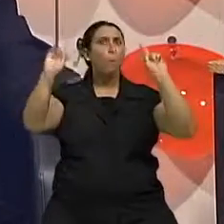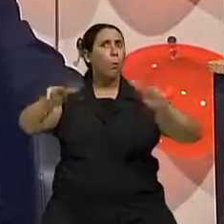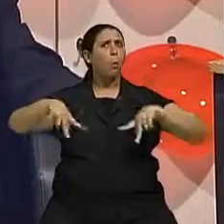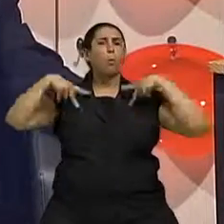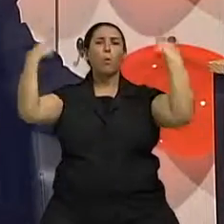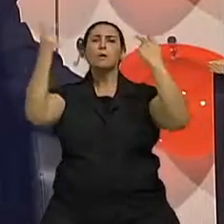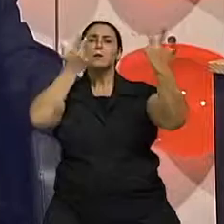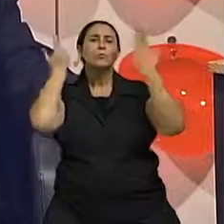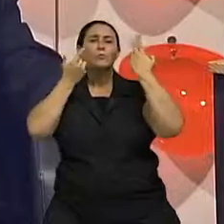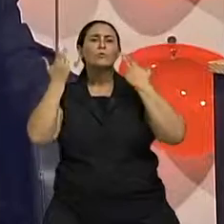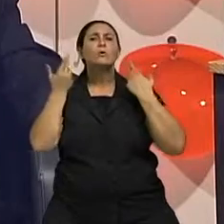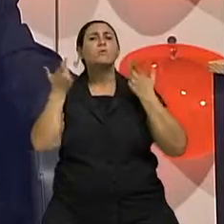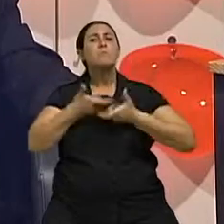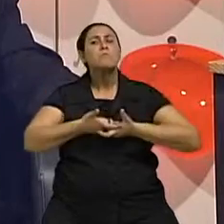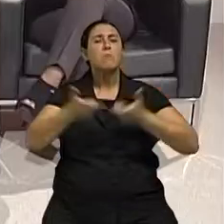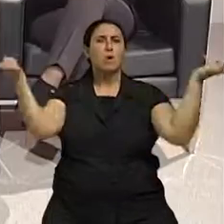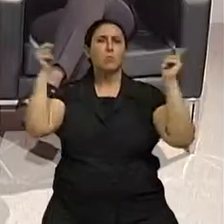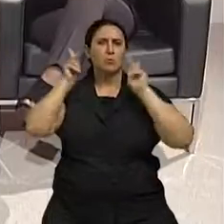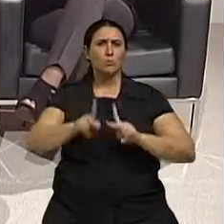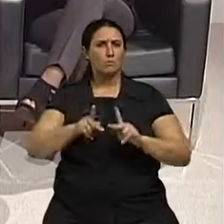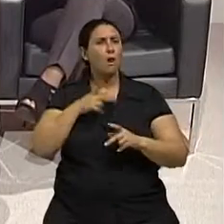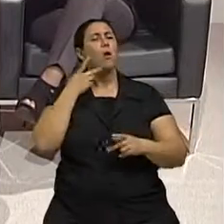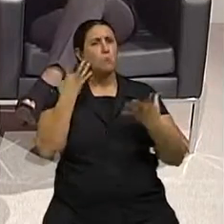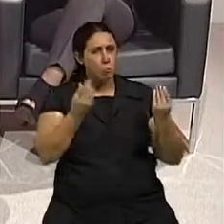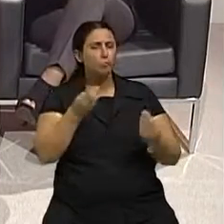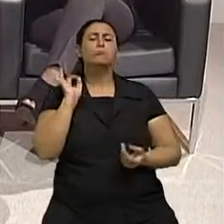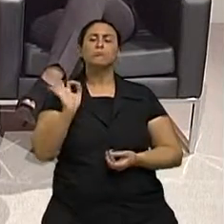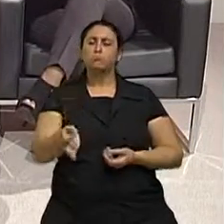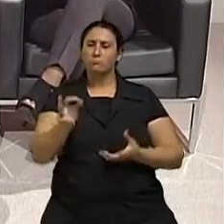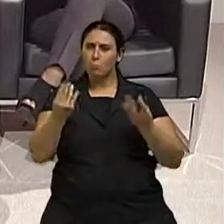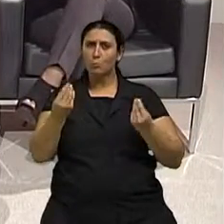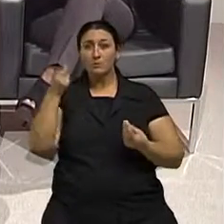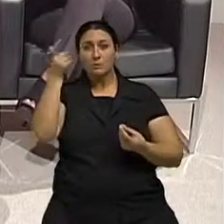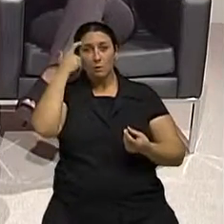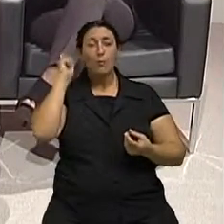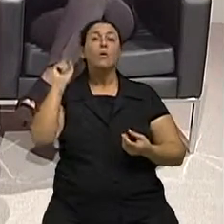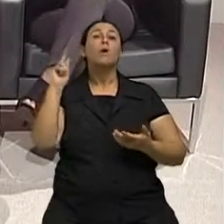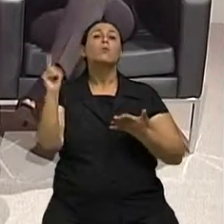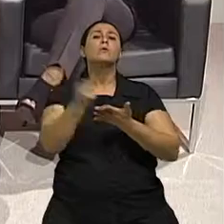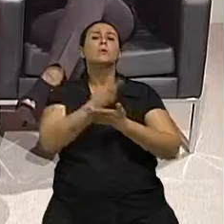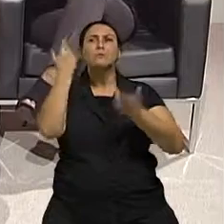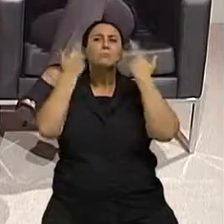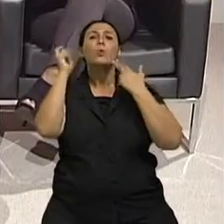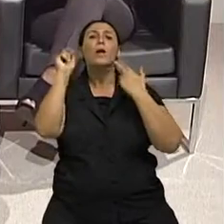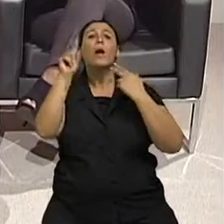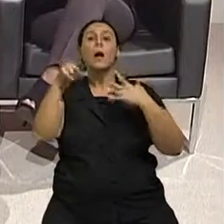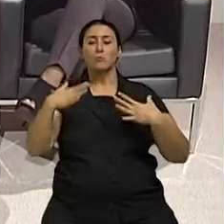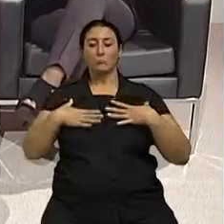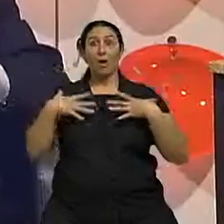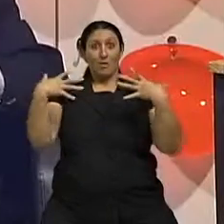o número de cirurgias. É muito, doutor. A única cirurgia que praticamente não dobrou foi a cirurgia de redução de mama.